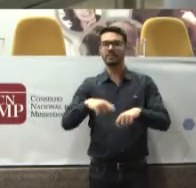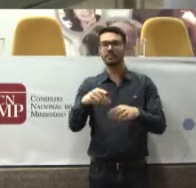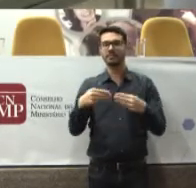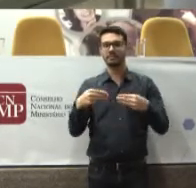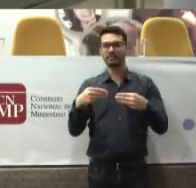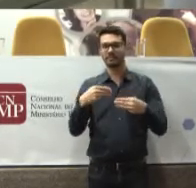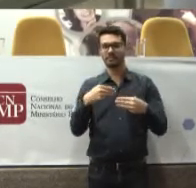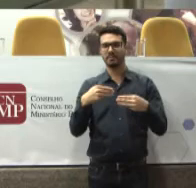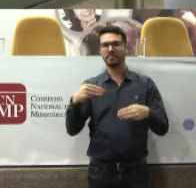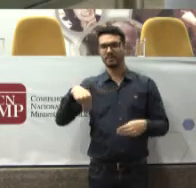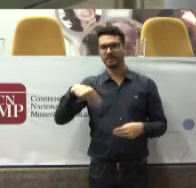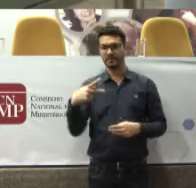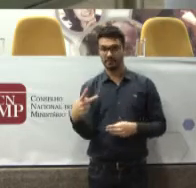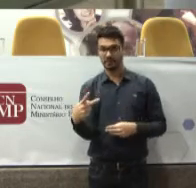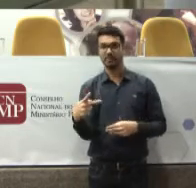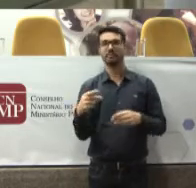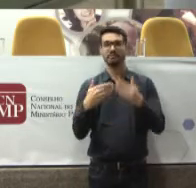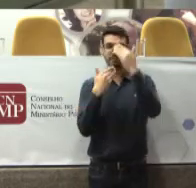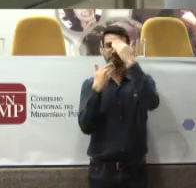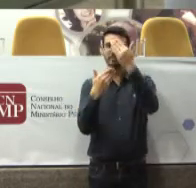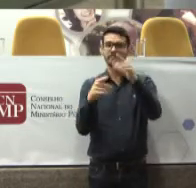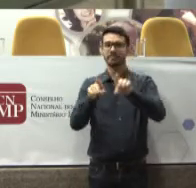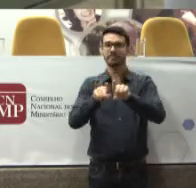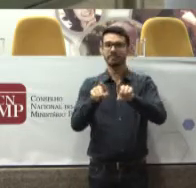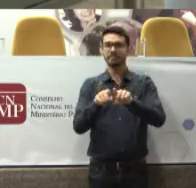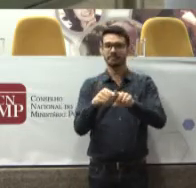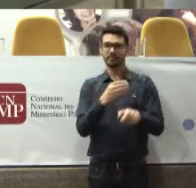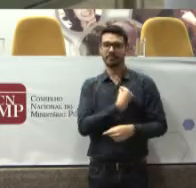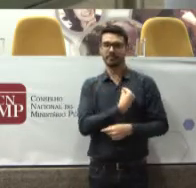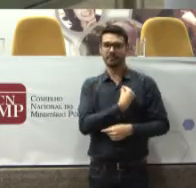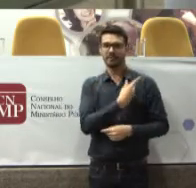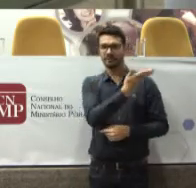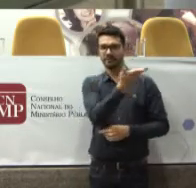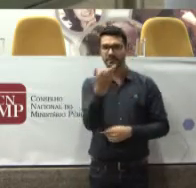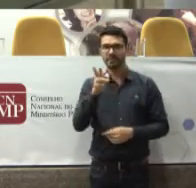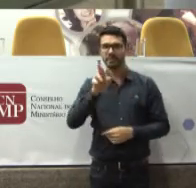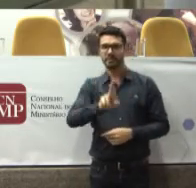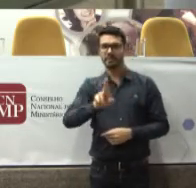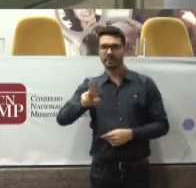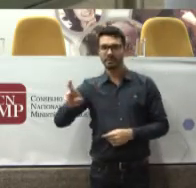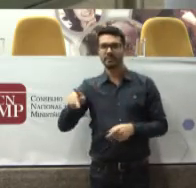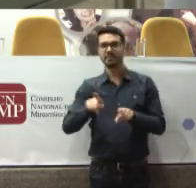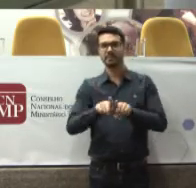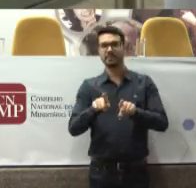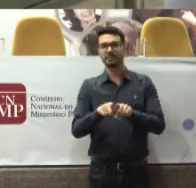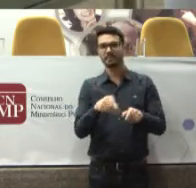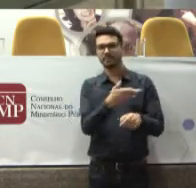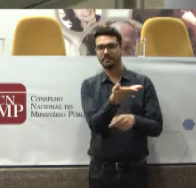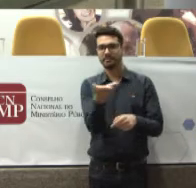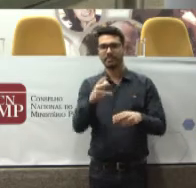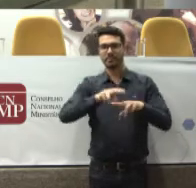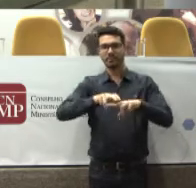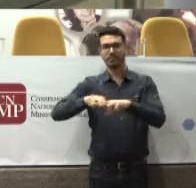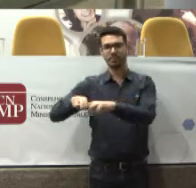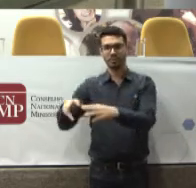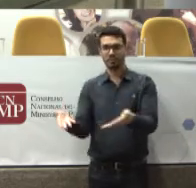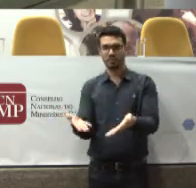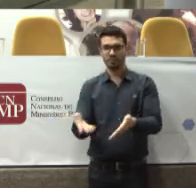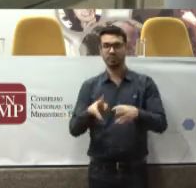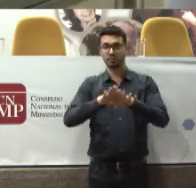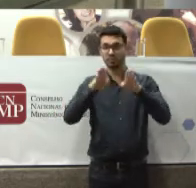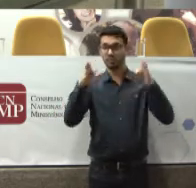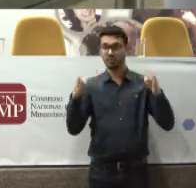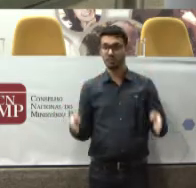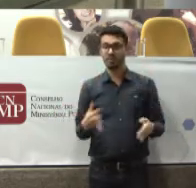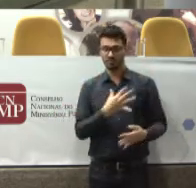Ministério Público. Agradecemos as honrosas presenças das autoridades que prestigiam este evento. Para compor a